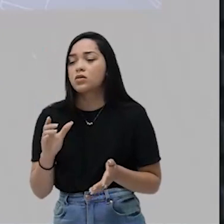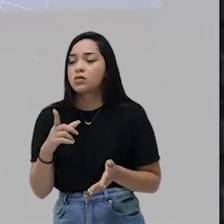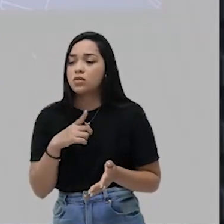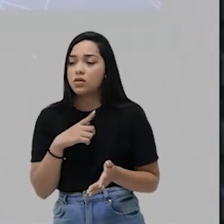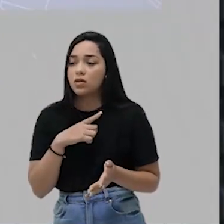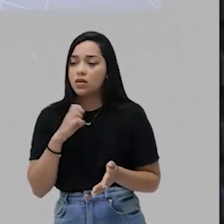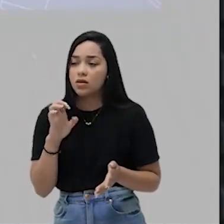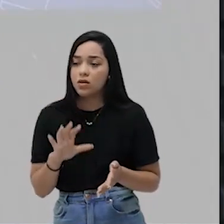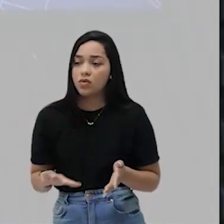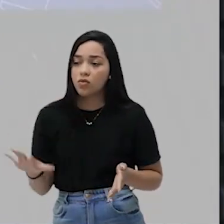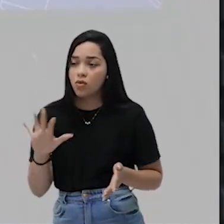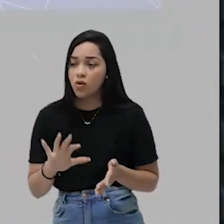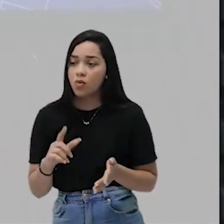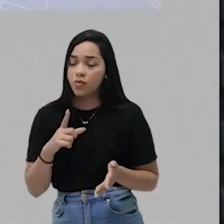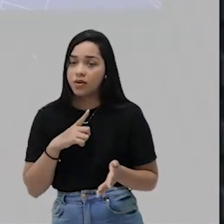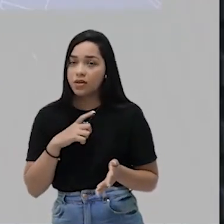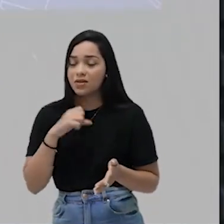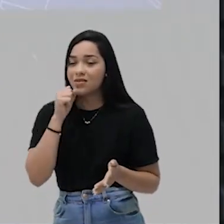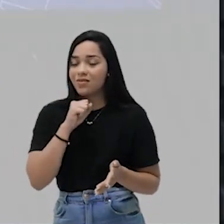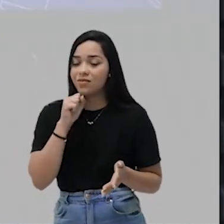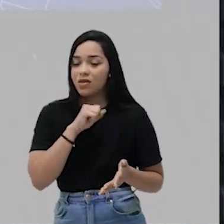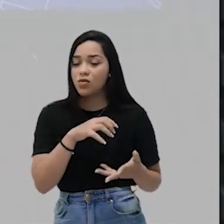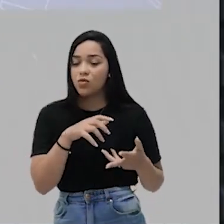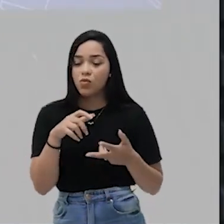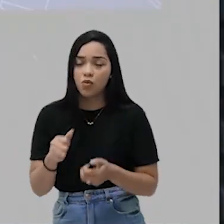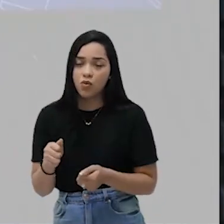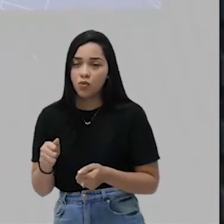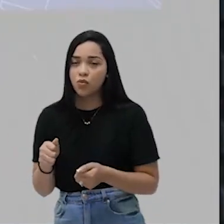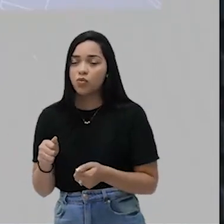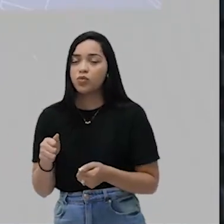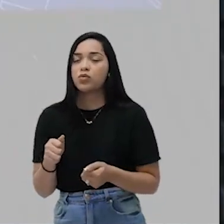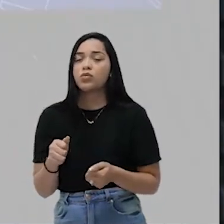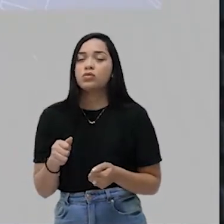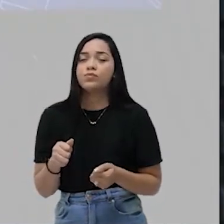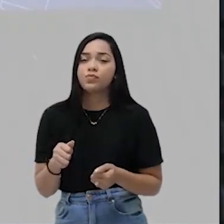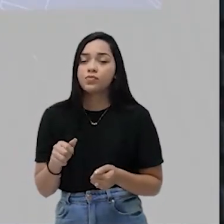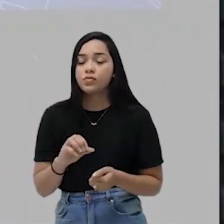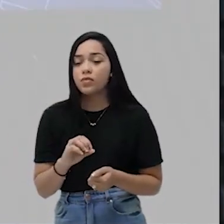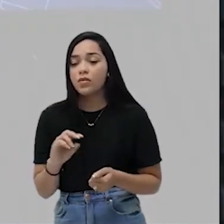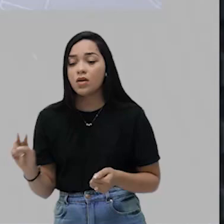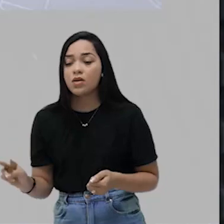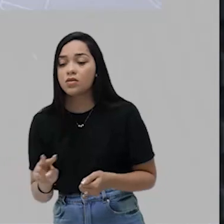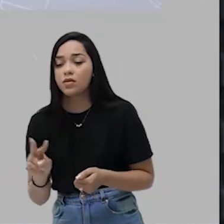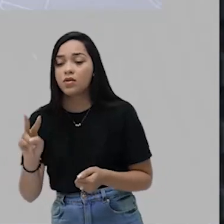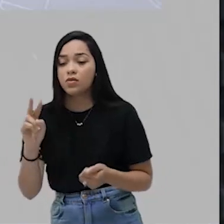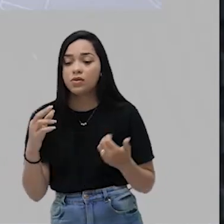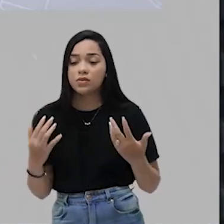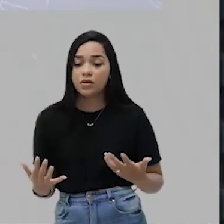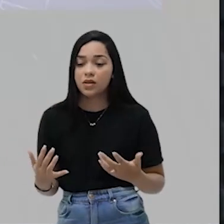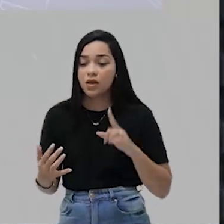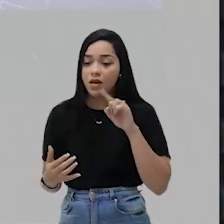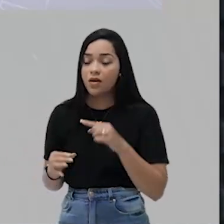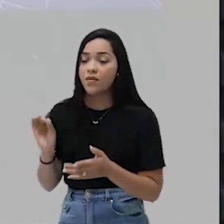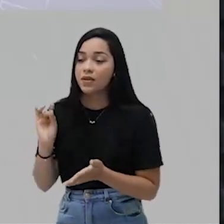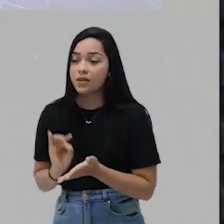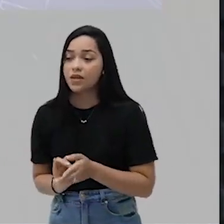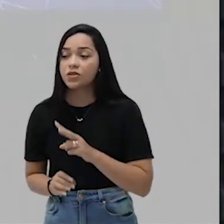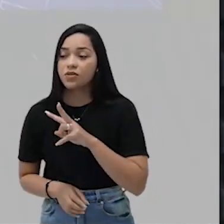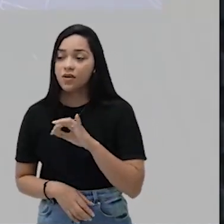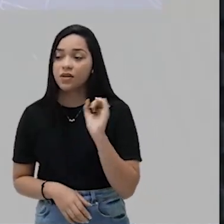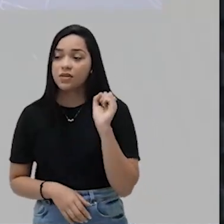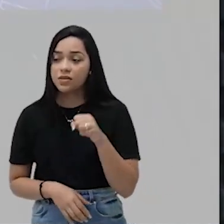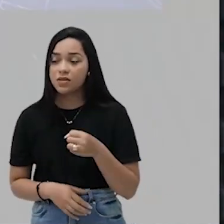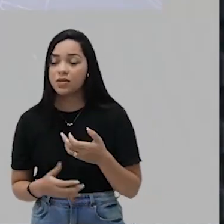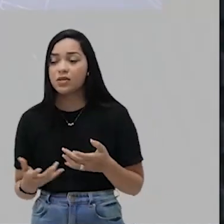Europa, desse velho mundo cristão europeu, ou desses valores eurocêntricos, na verdade, eles vão